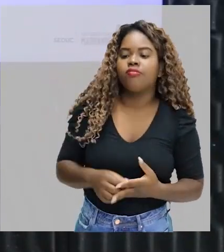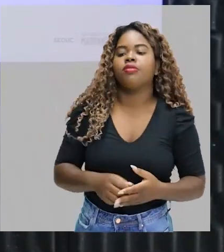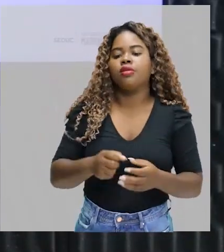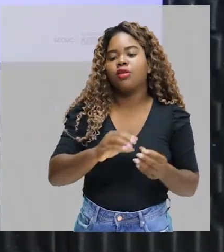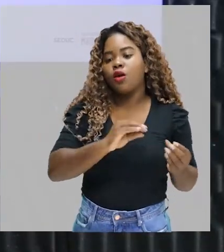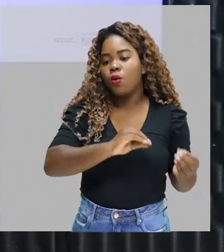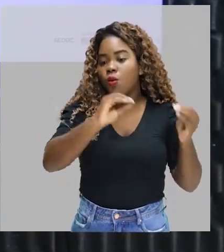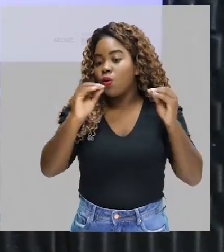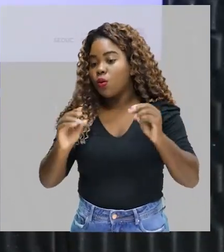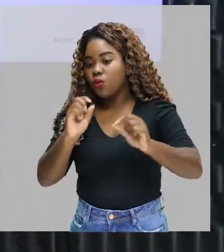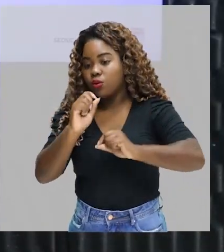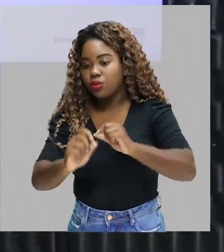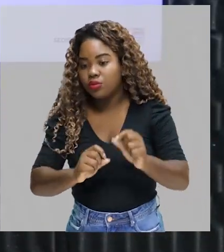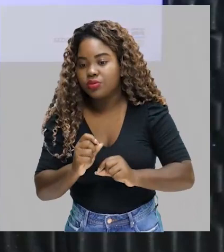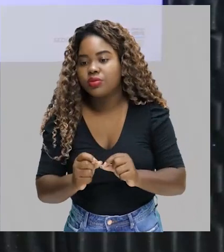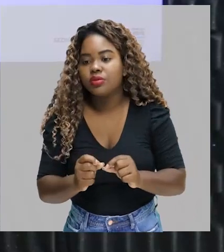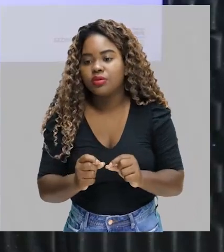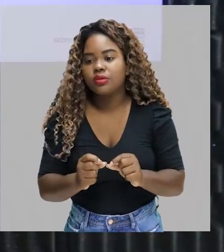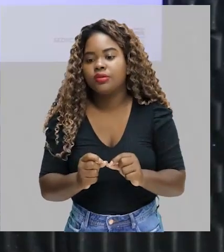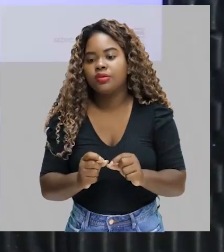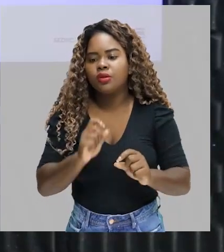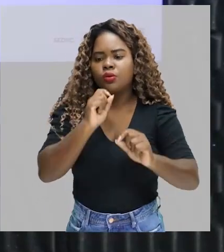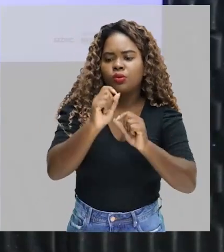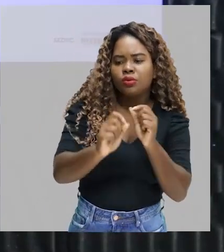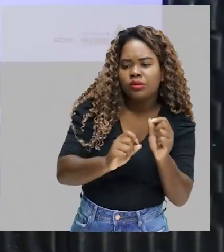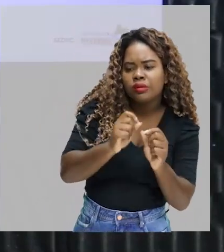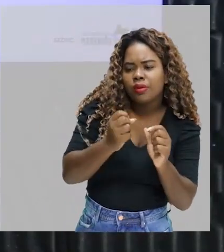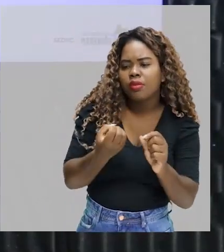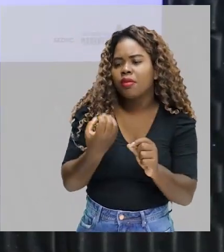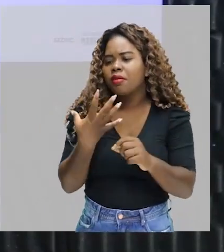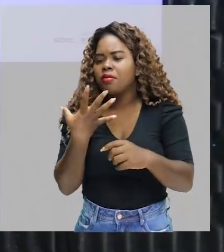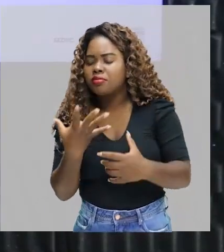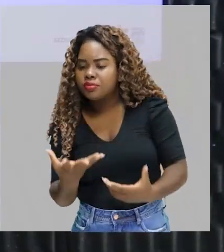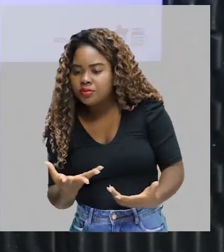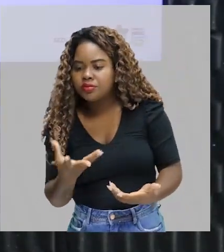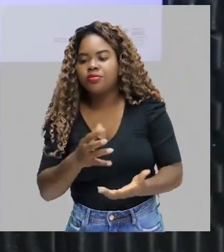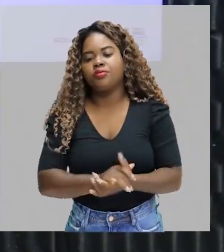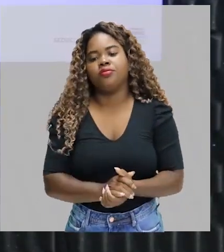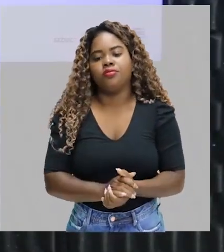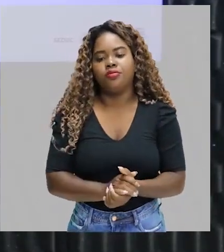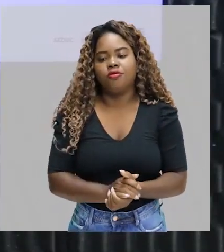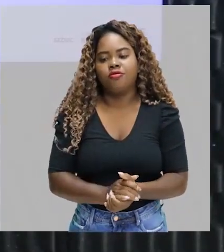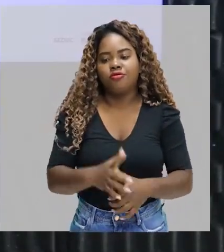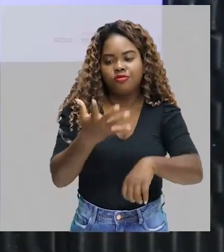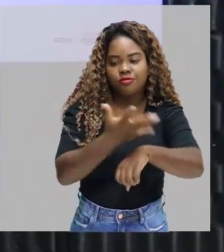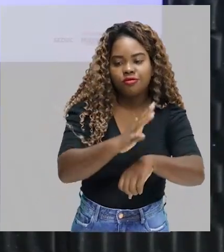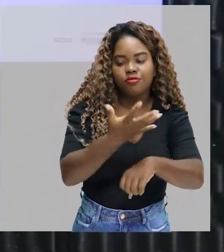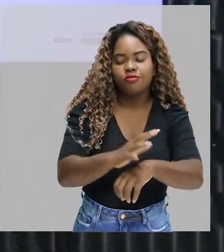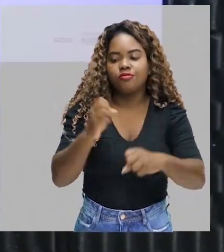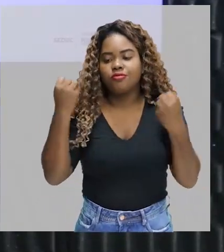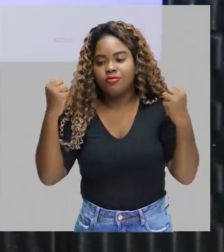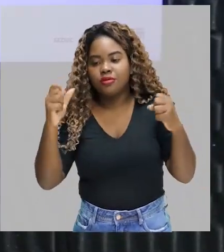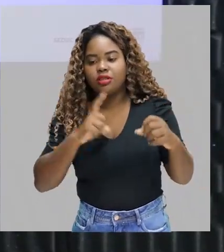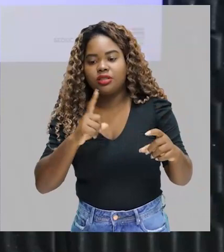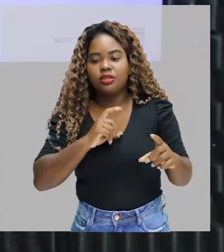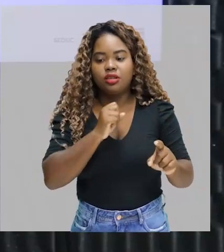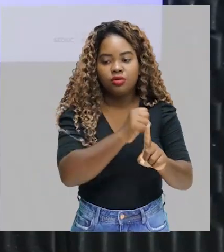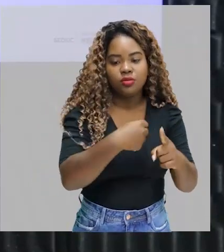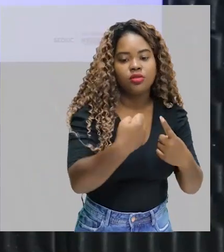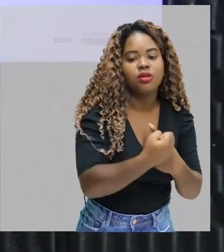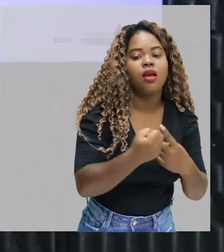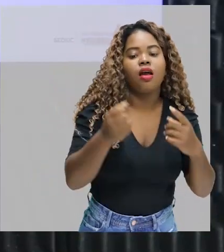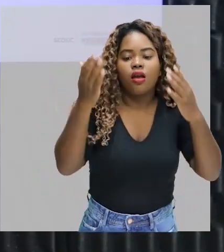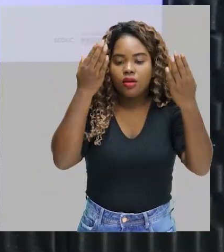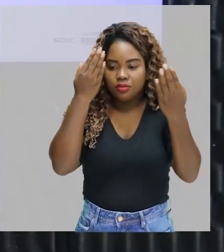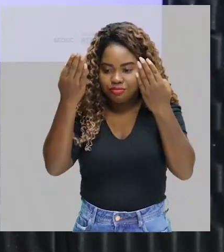prática de exercícios físicos, aí eu disse que tem vários benefícios, os sociais, os psicológicos,